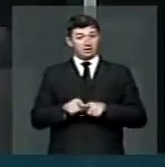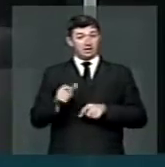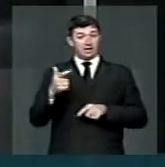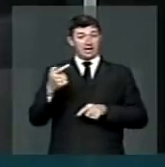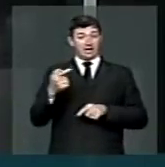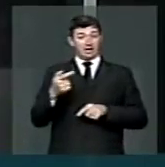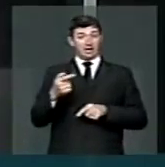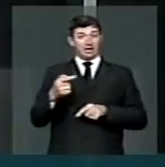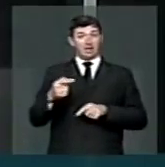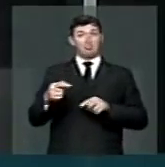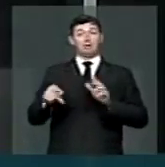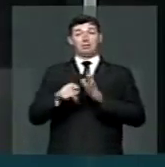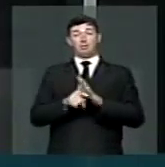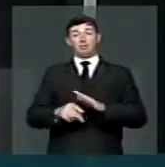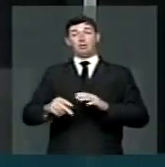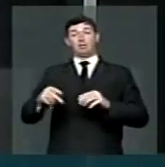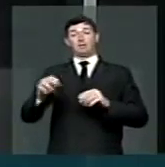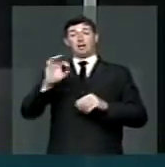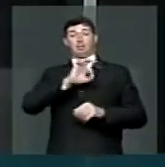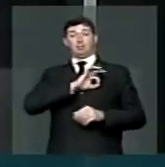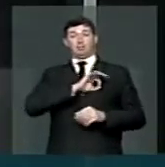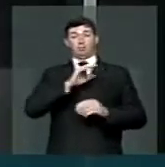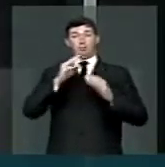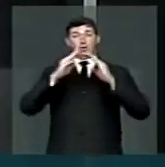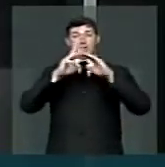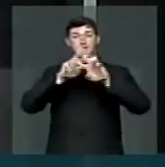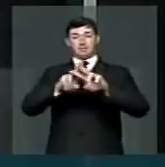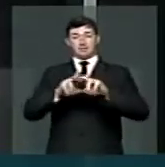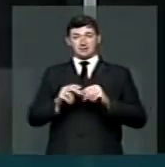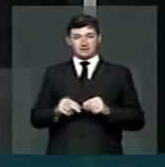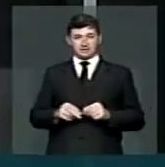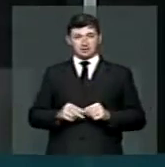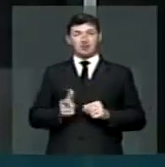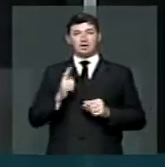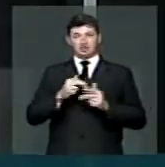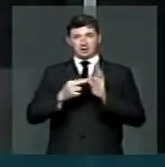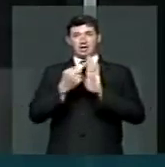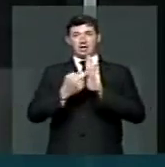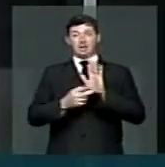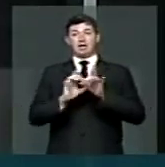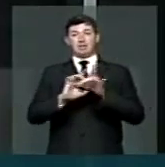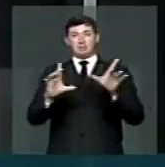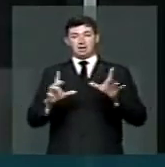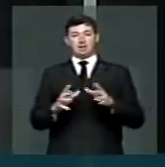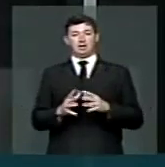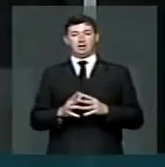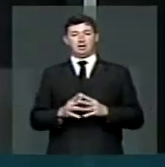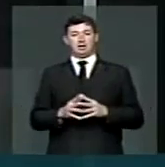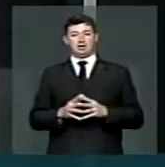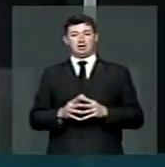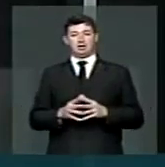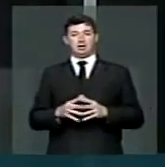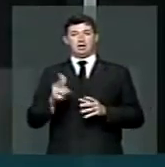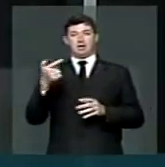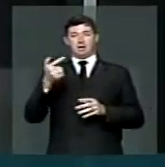guardas penitenciários. Tem lá um dispositivo, é autorizando armar.